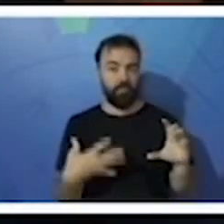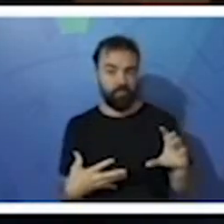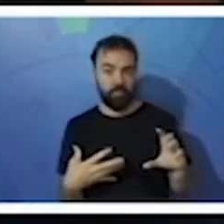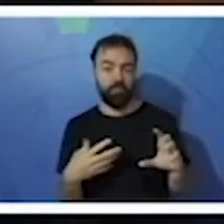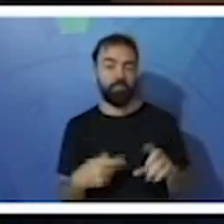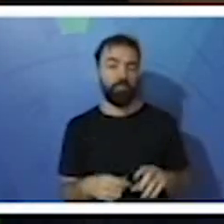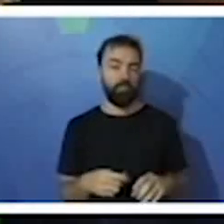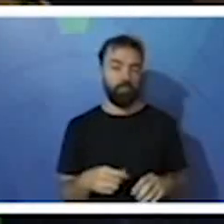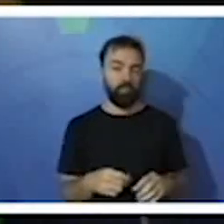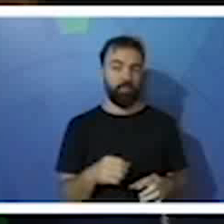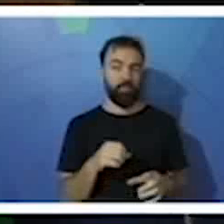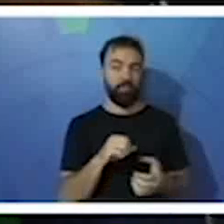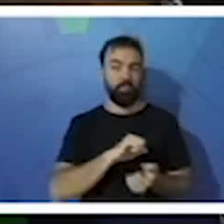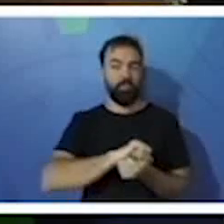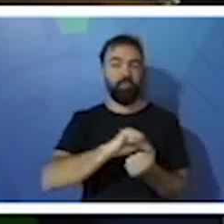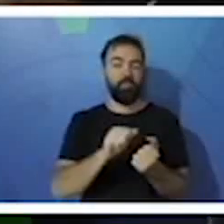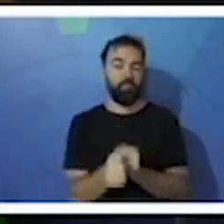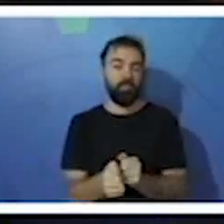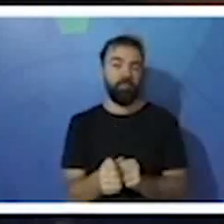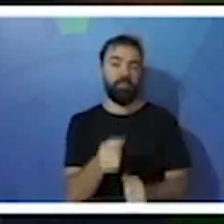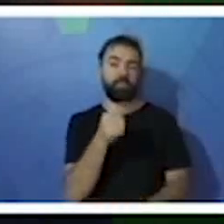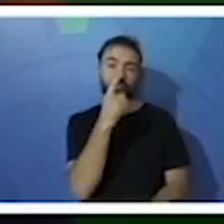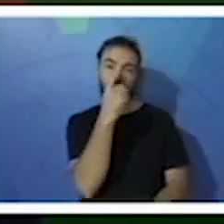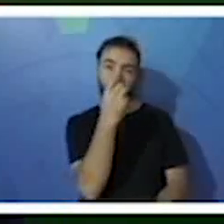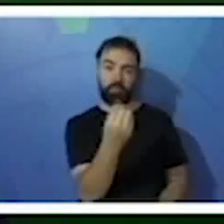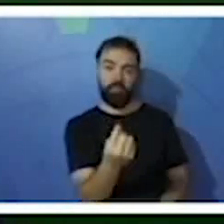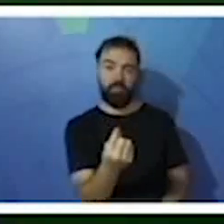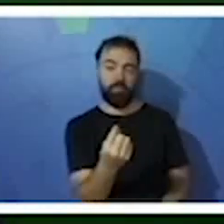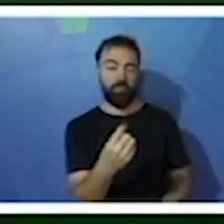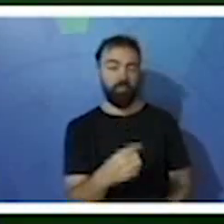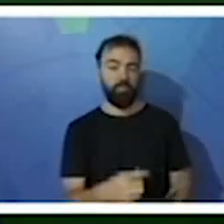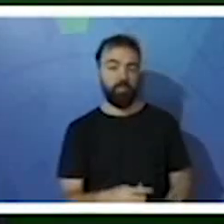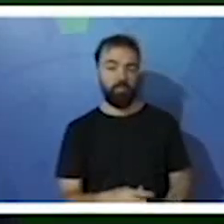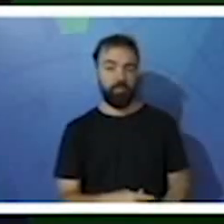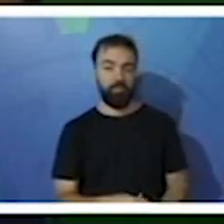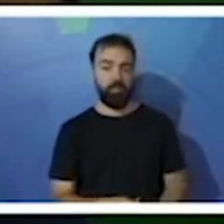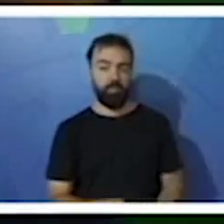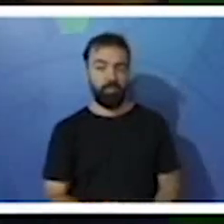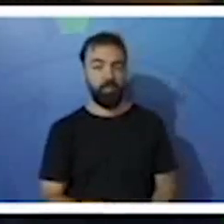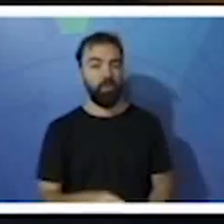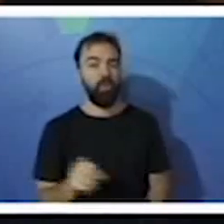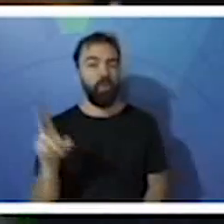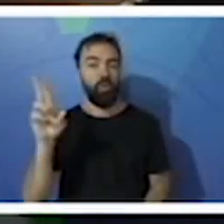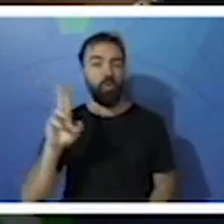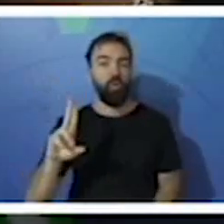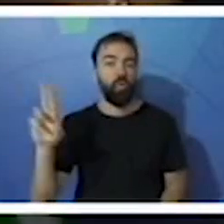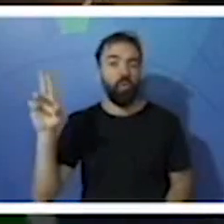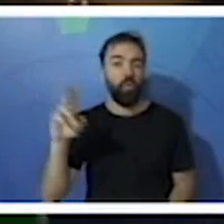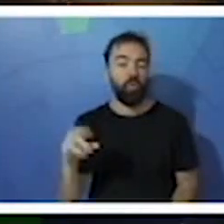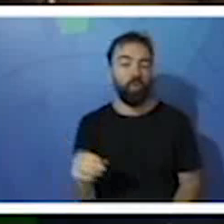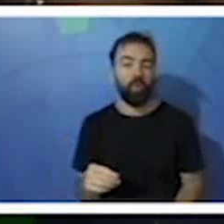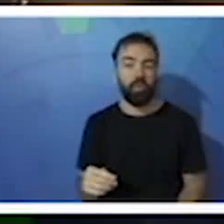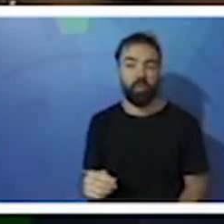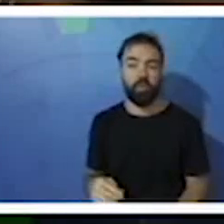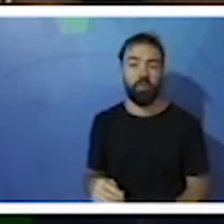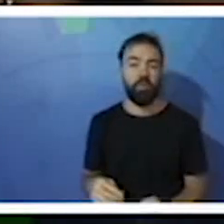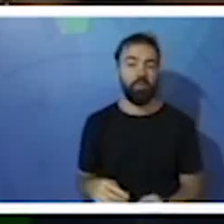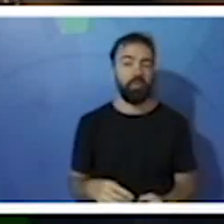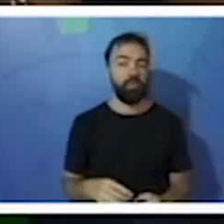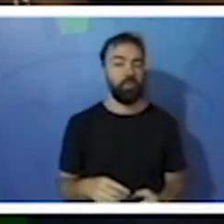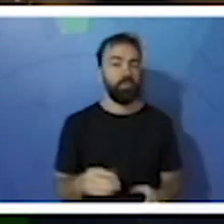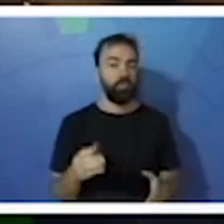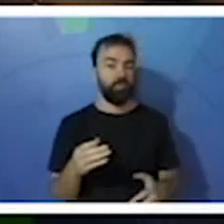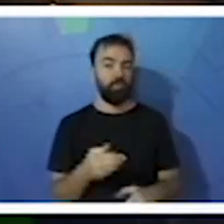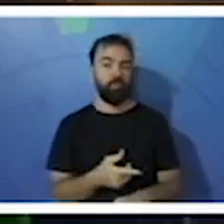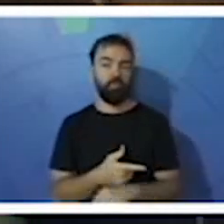adaptação é o bico, tá, crianças? Já que ele é utilizado na maior parte de suas atividades